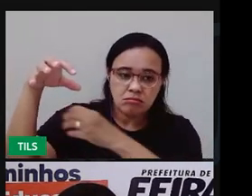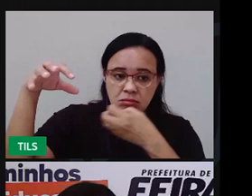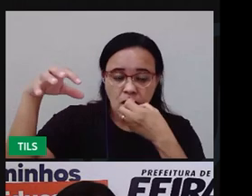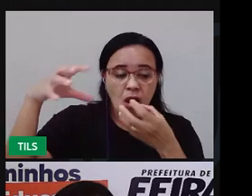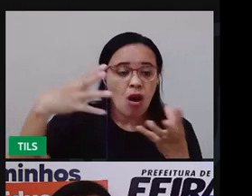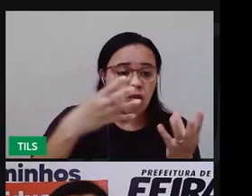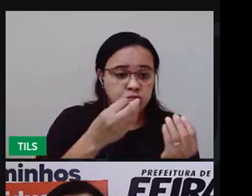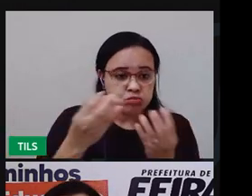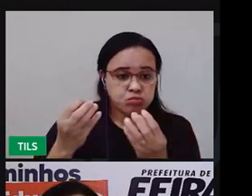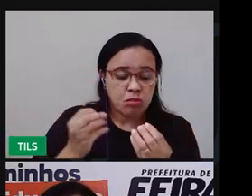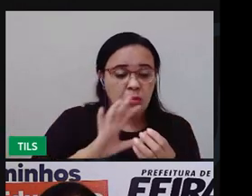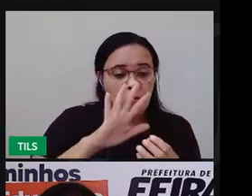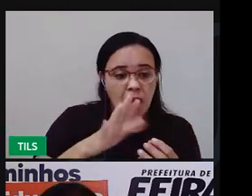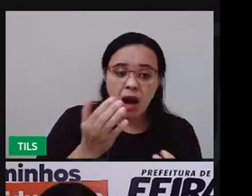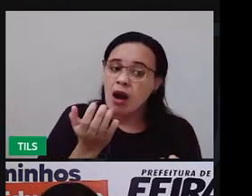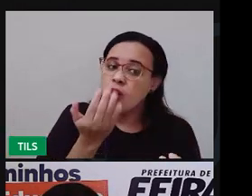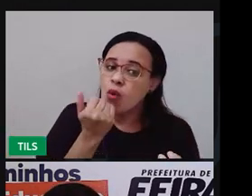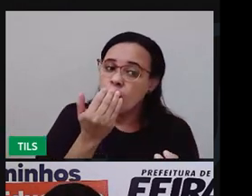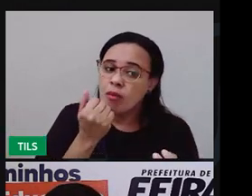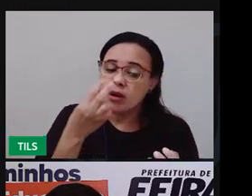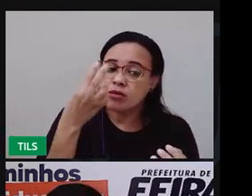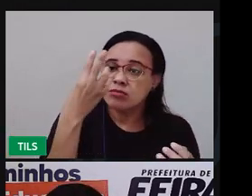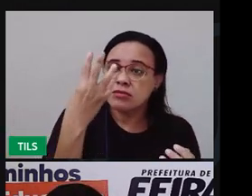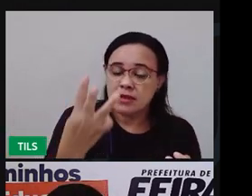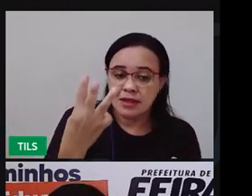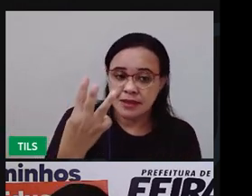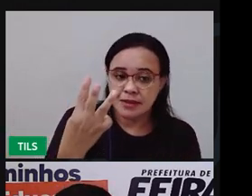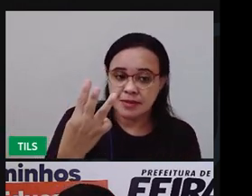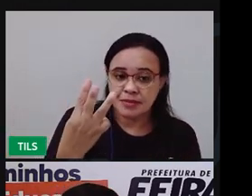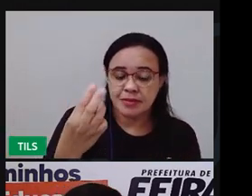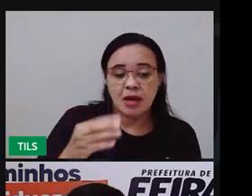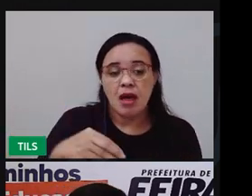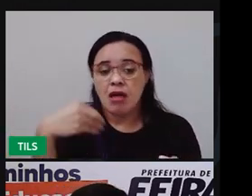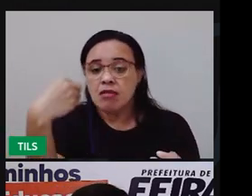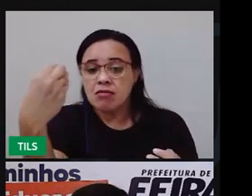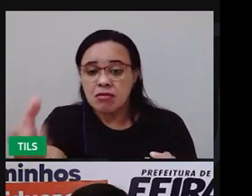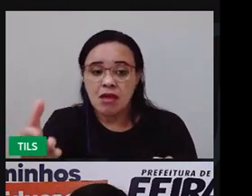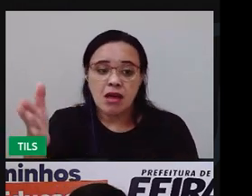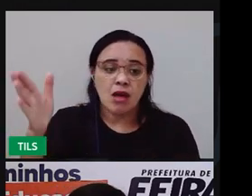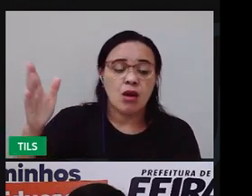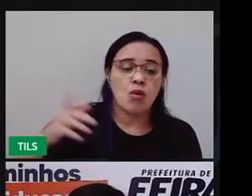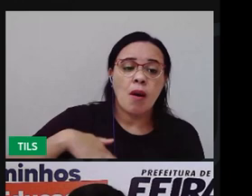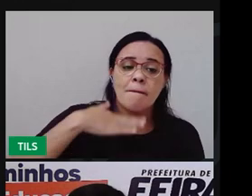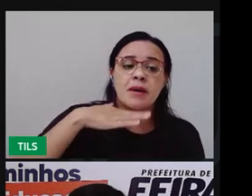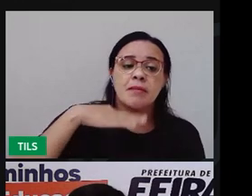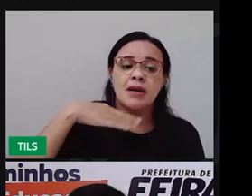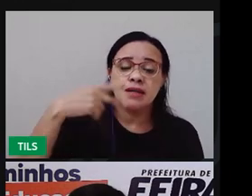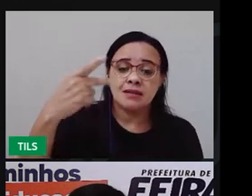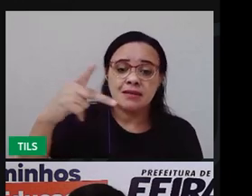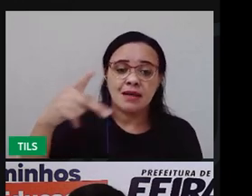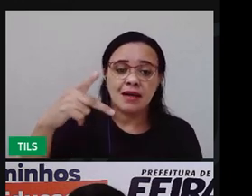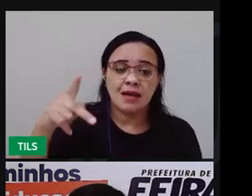E deu dois a mão. Quantos cajus ela ainda tem nas mãos?